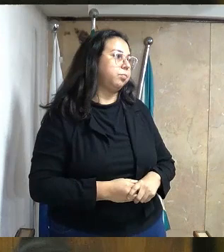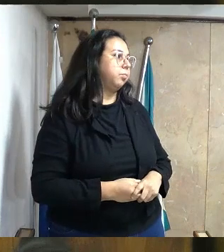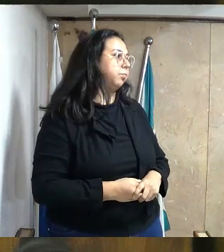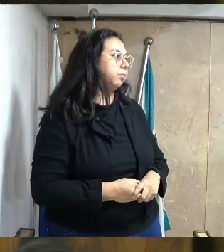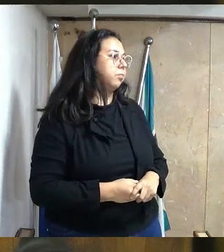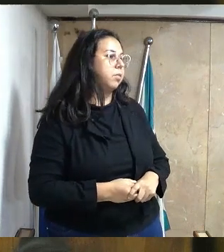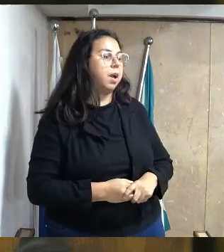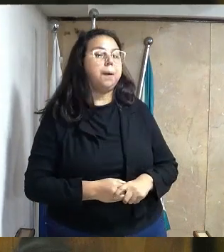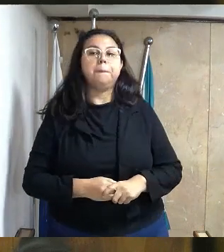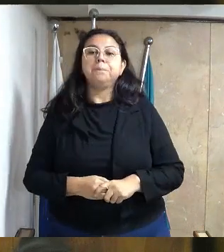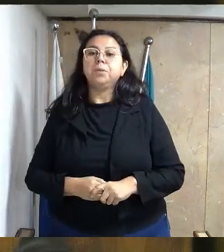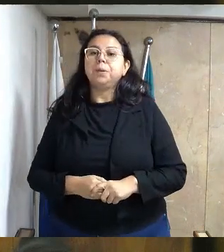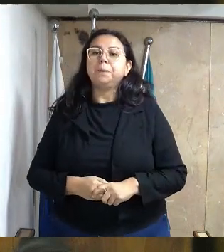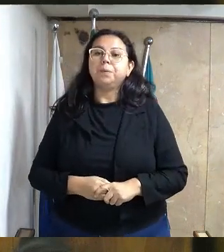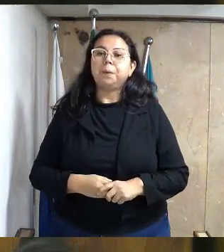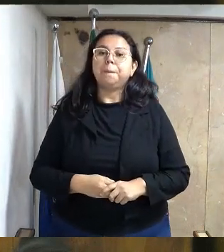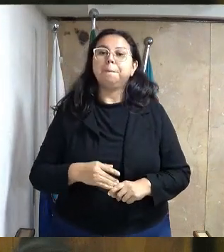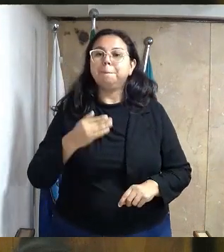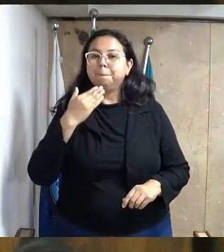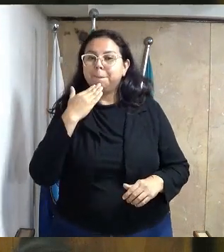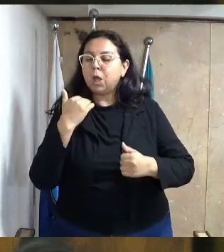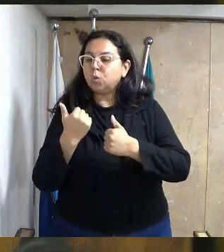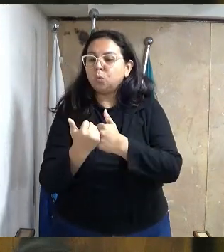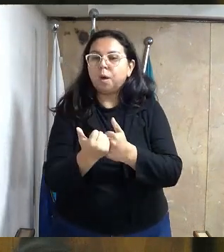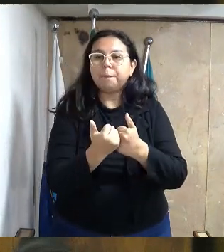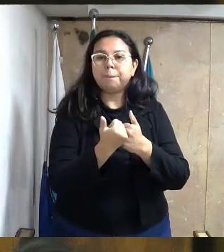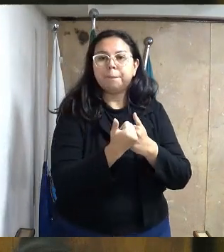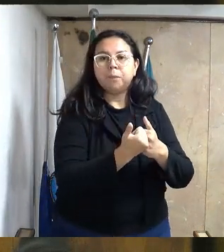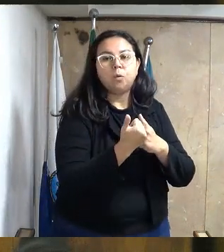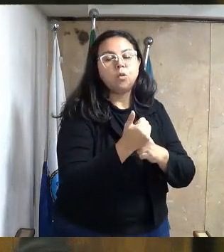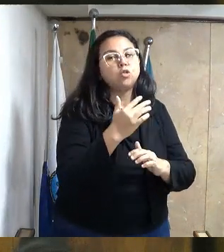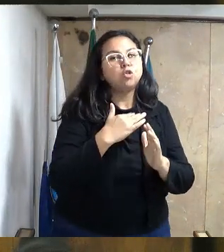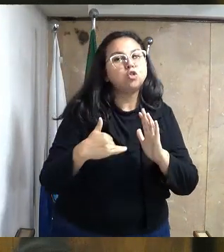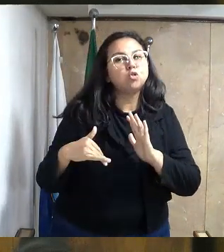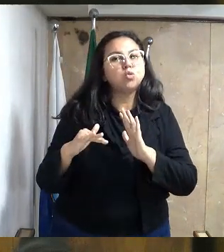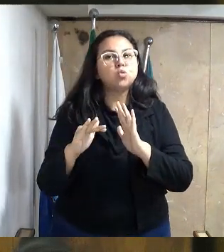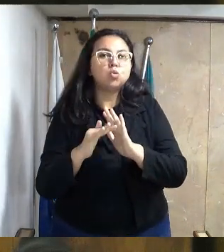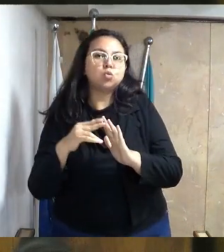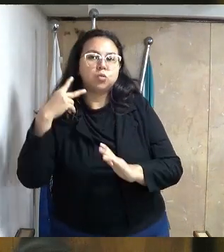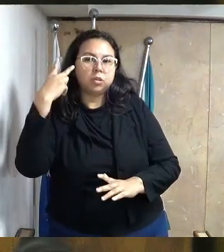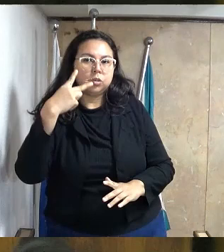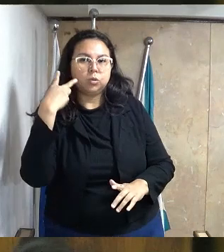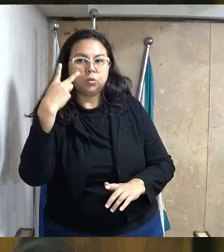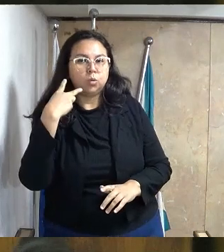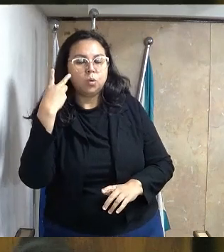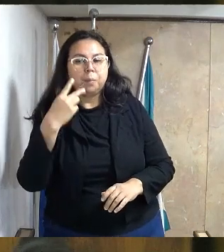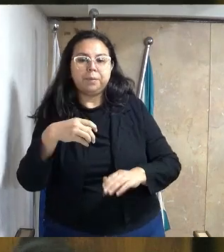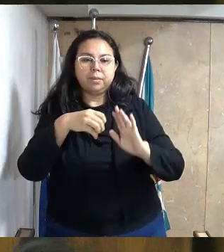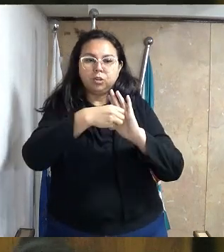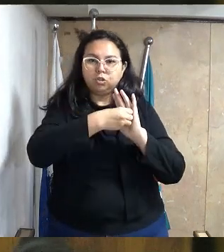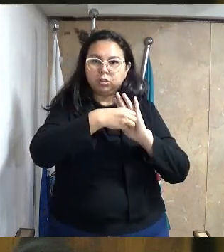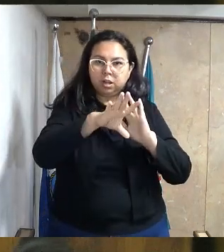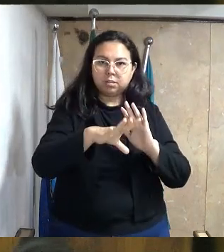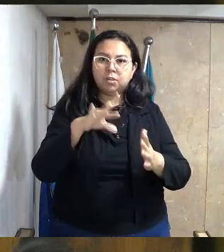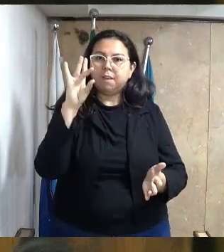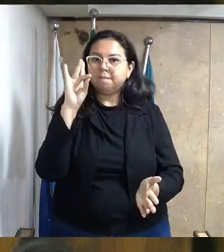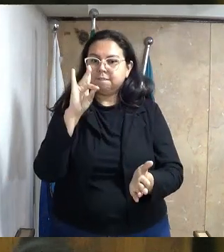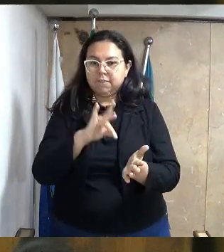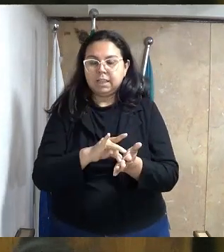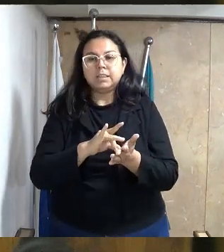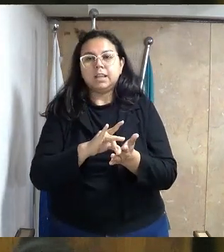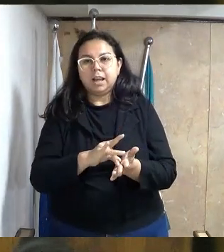conto com o apoio de todos os colegas parlamentares para que possamos tornar essa indicação uma realidade